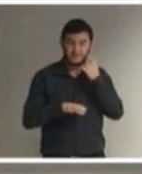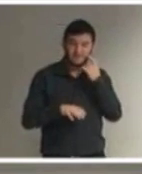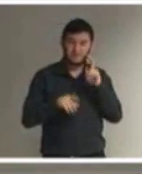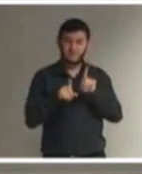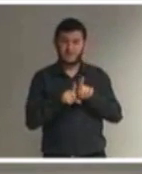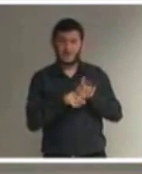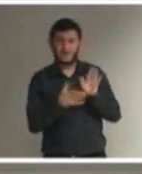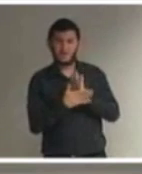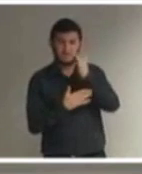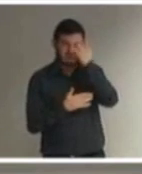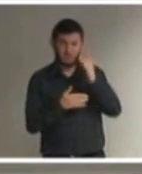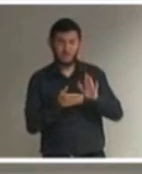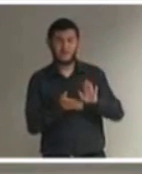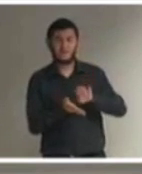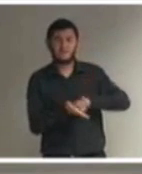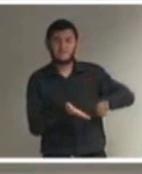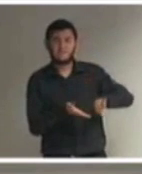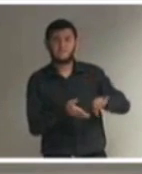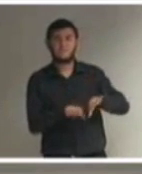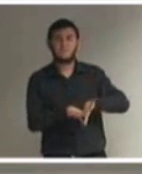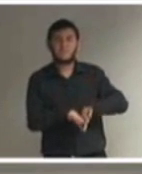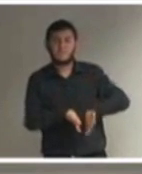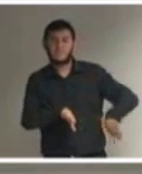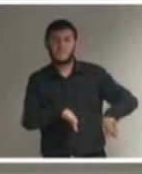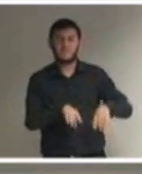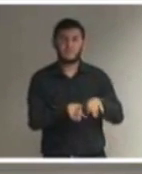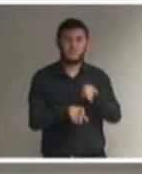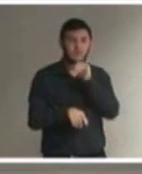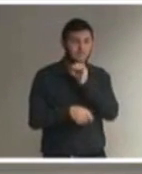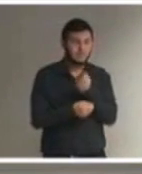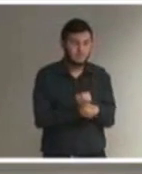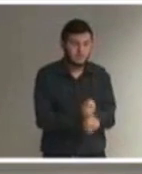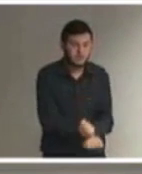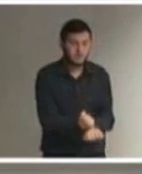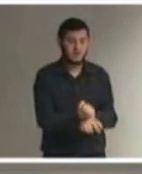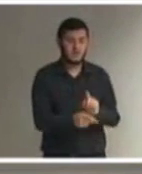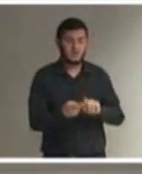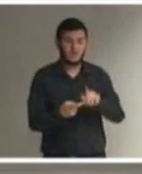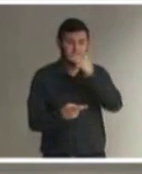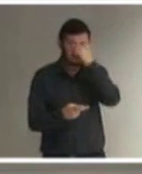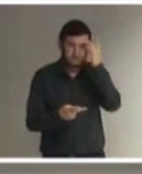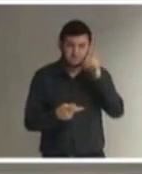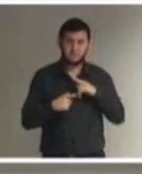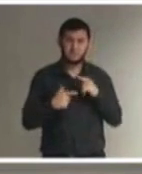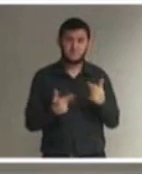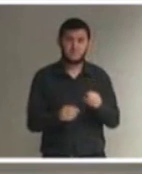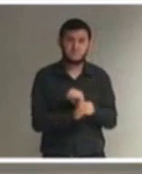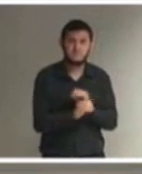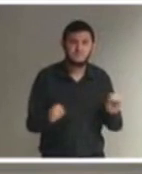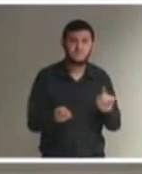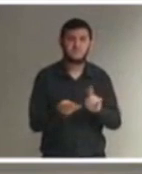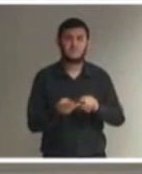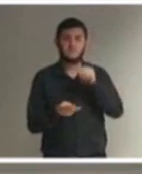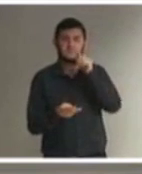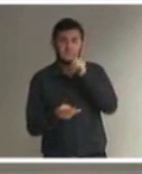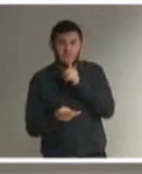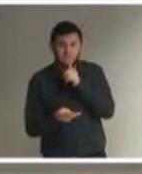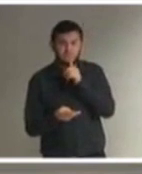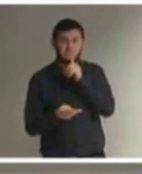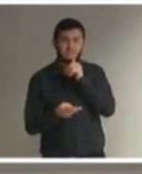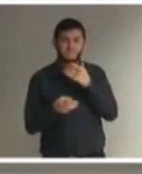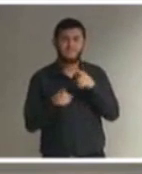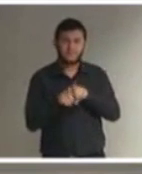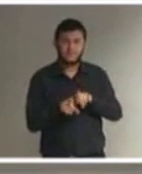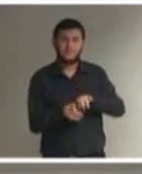Escravos não estavam incluídos, pessoas sem patrimônio não estavam incluídas, mulheres. E apenas no século